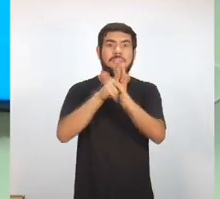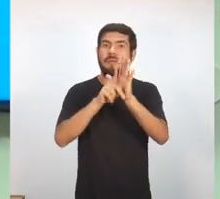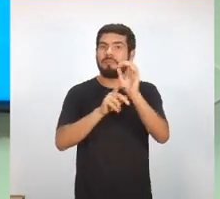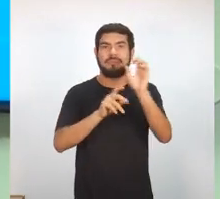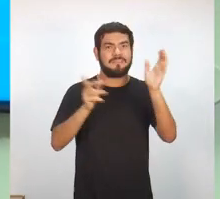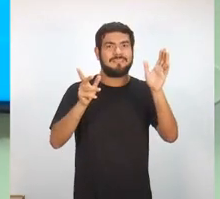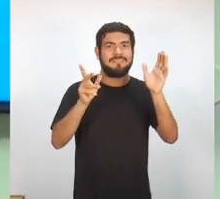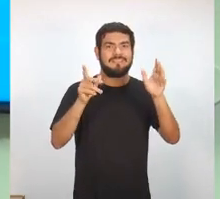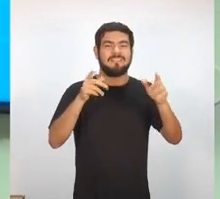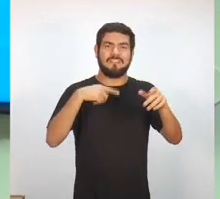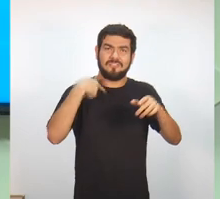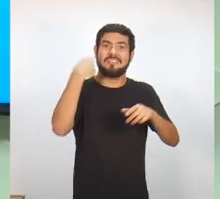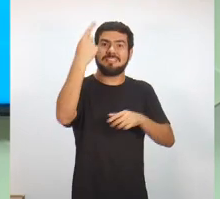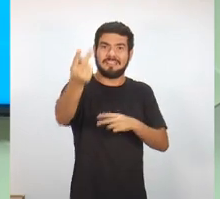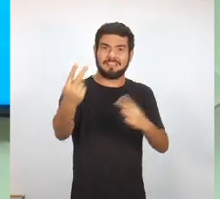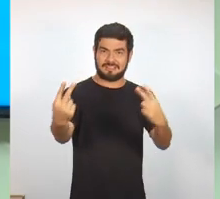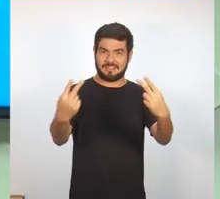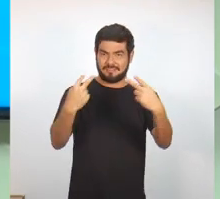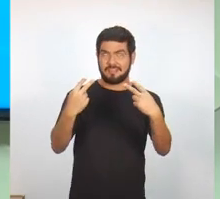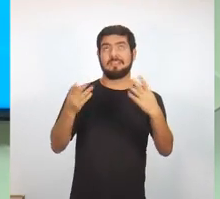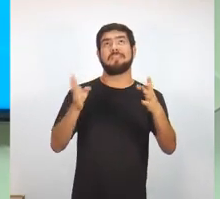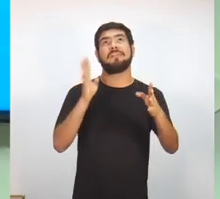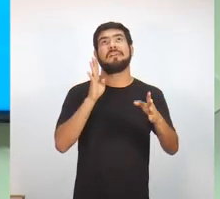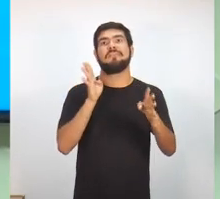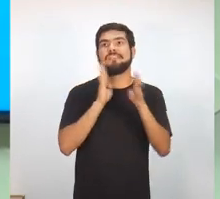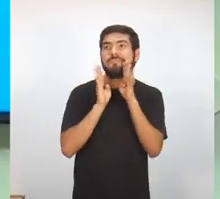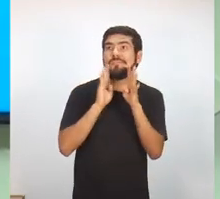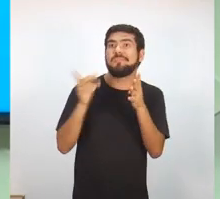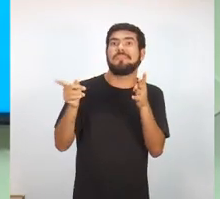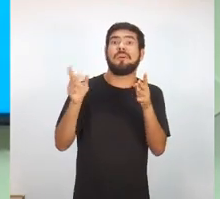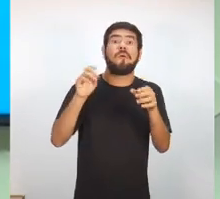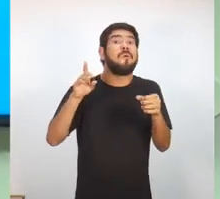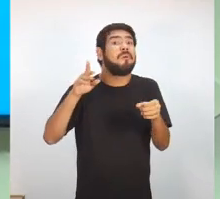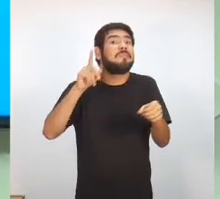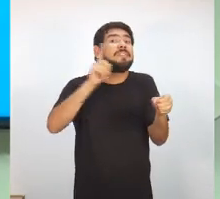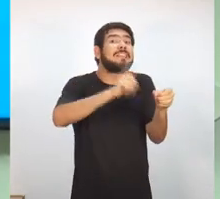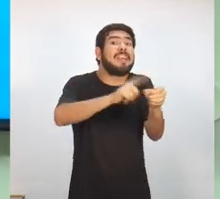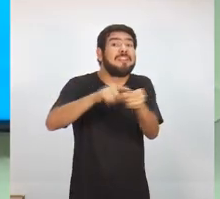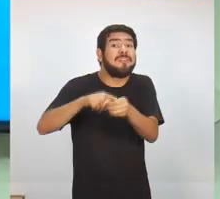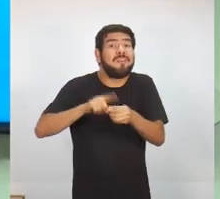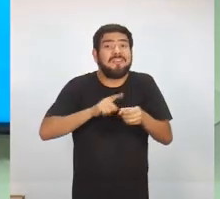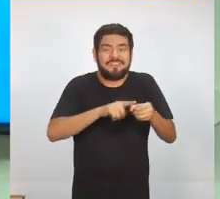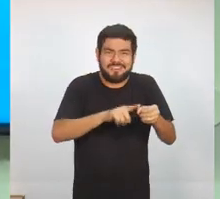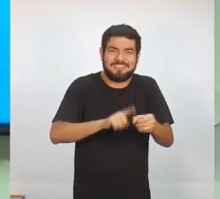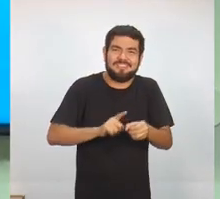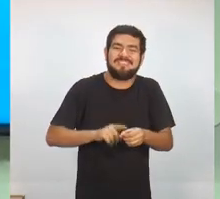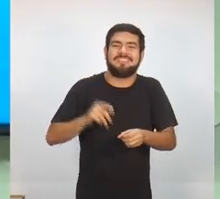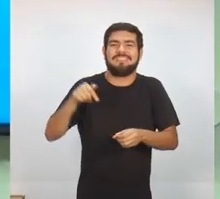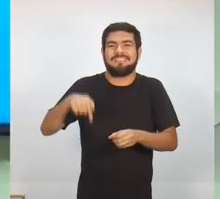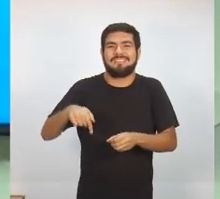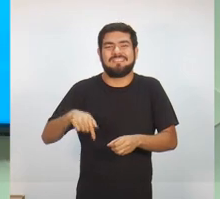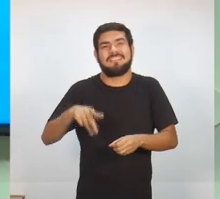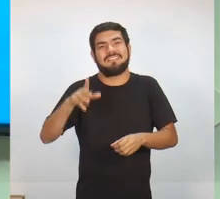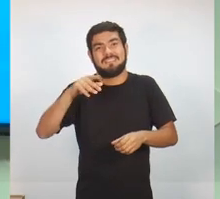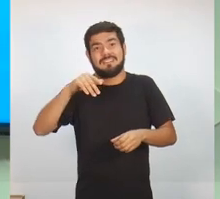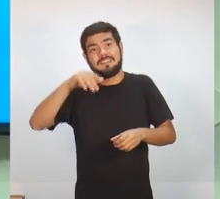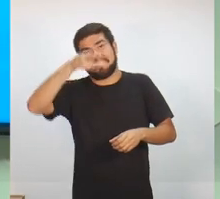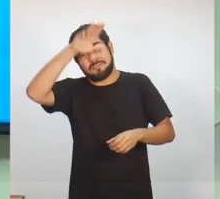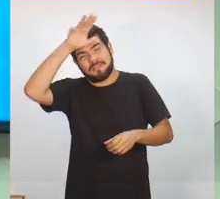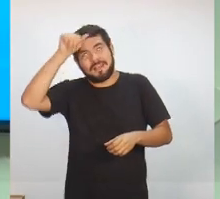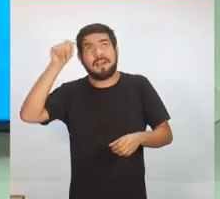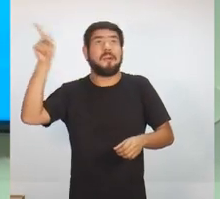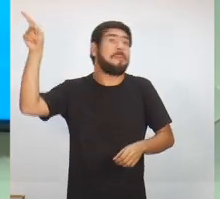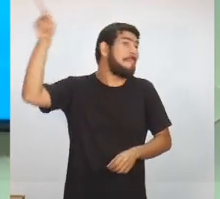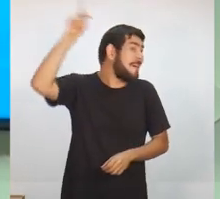você que está aí do outro lado acompanhando a gente pelas redes sociais, acompanhando a gente em Manaquiri, pelos nossos municípios do interior, região metropolitana. Alô